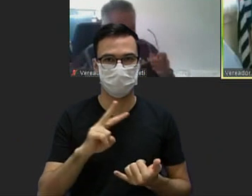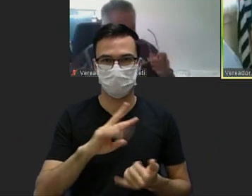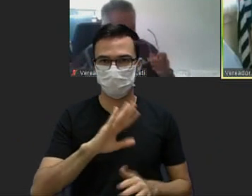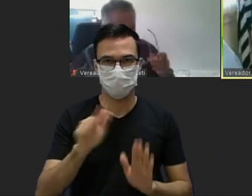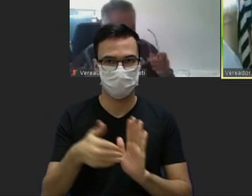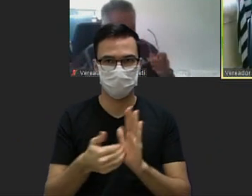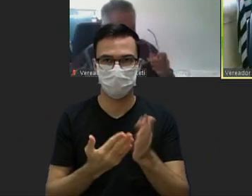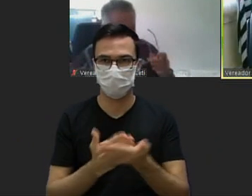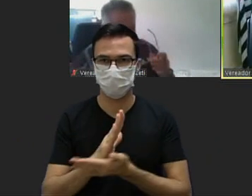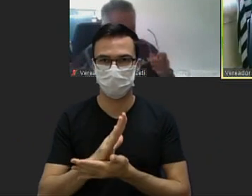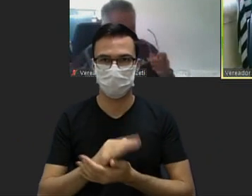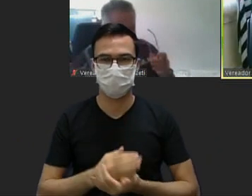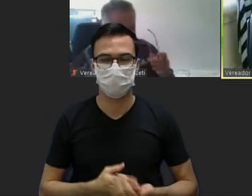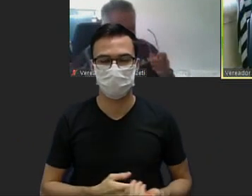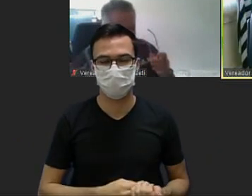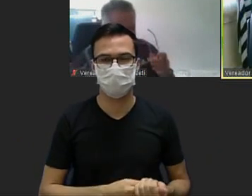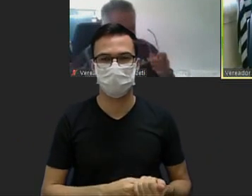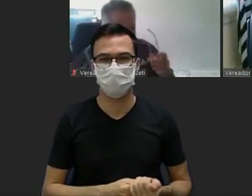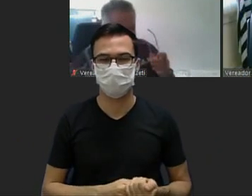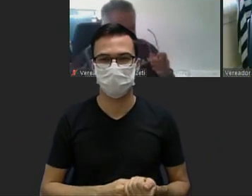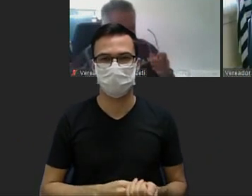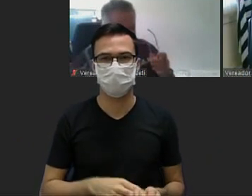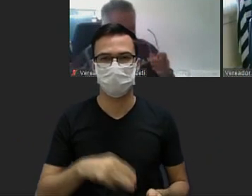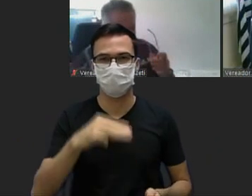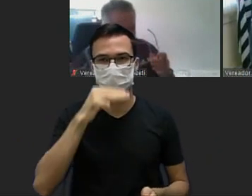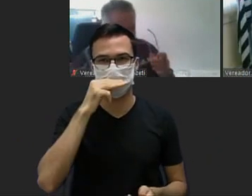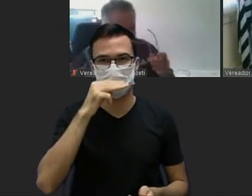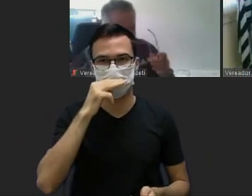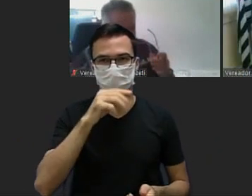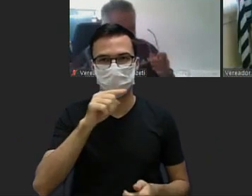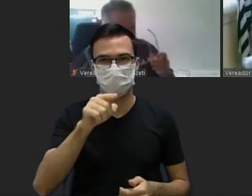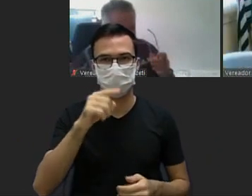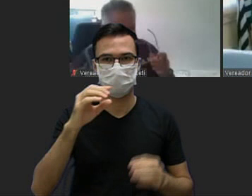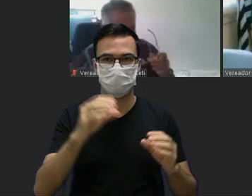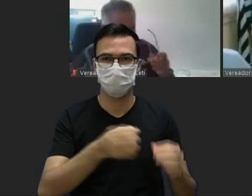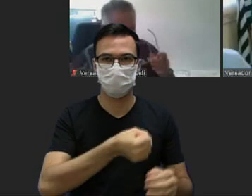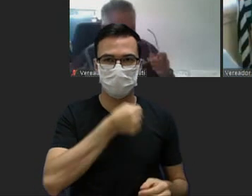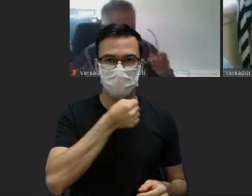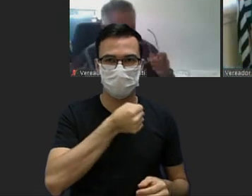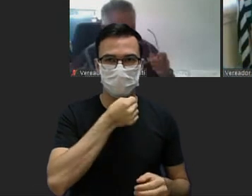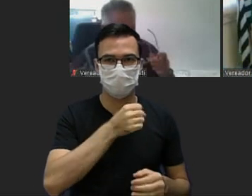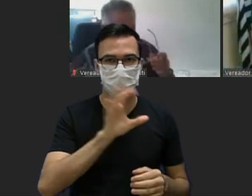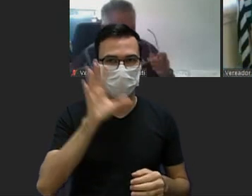fica aprovado Fernando Martinez o microfone está ligado vereador